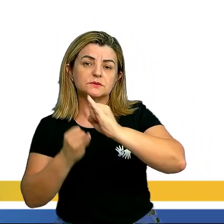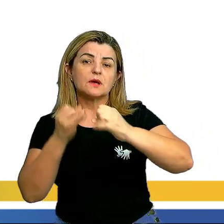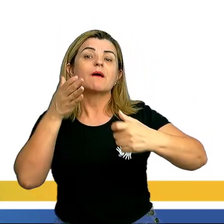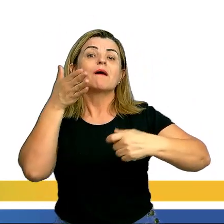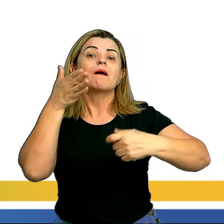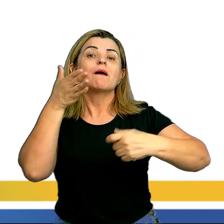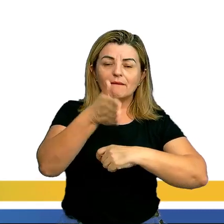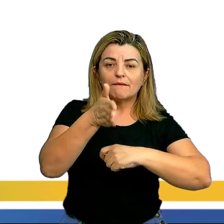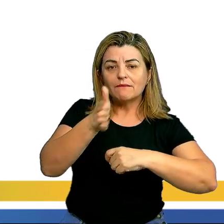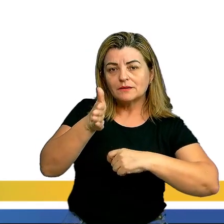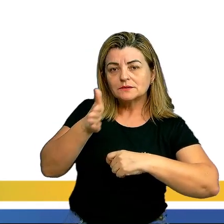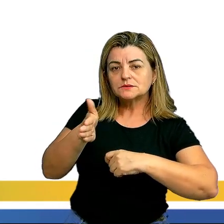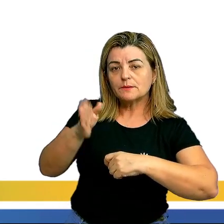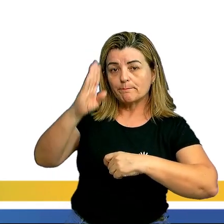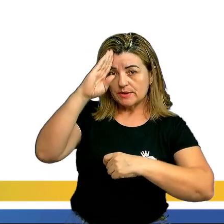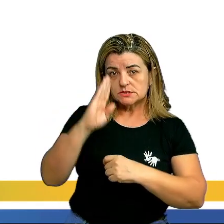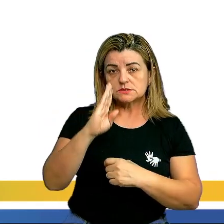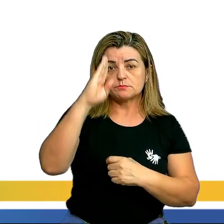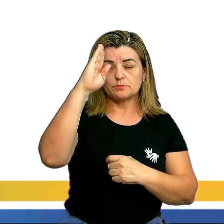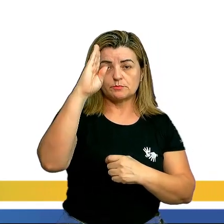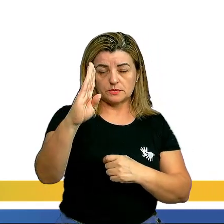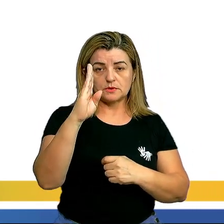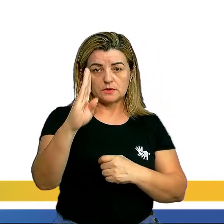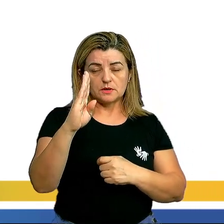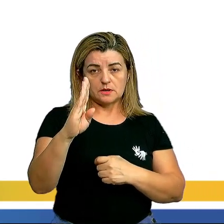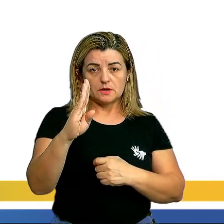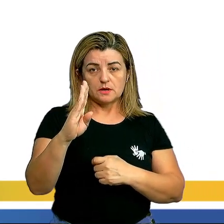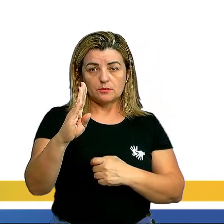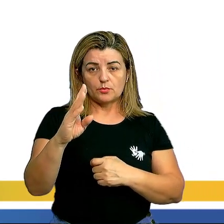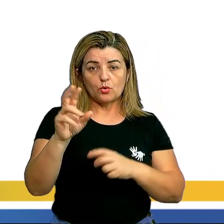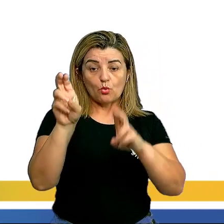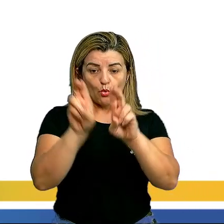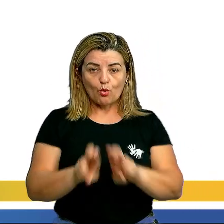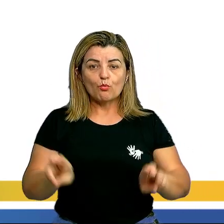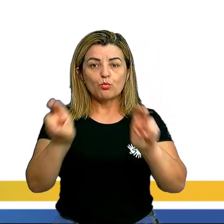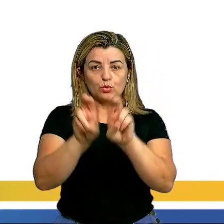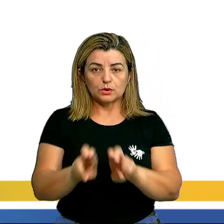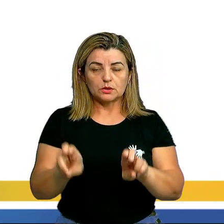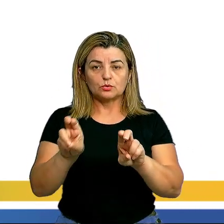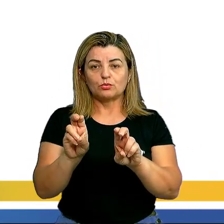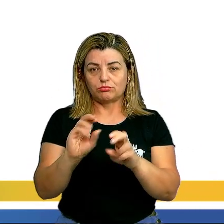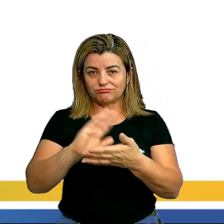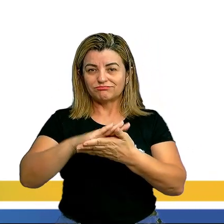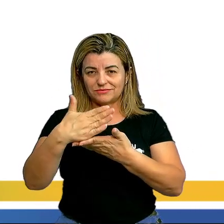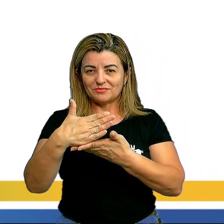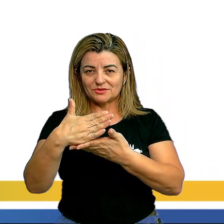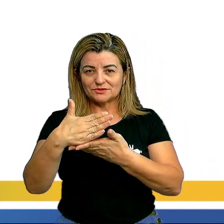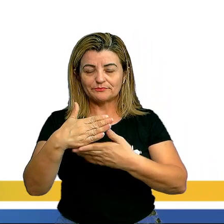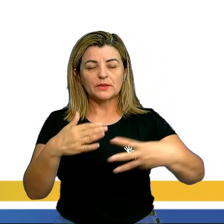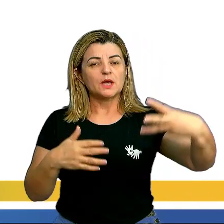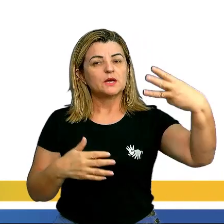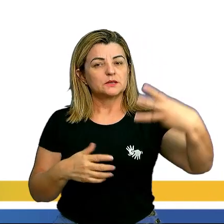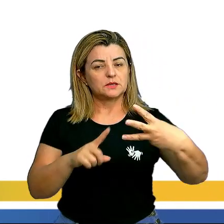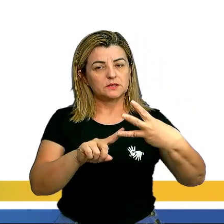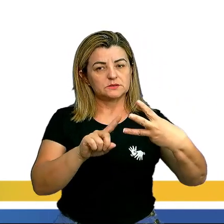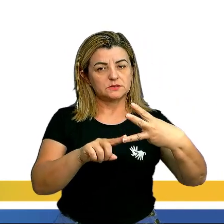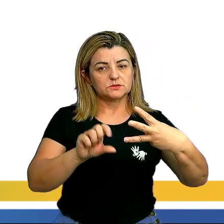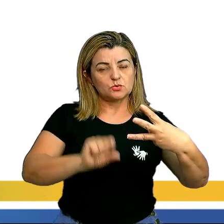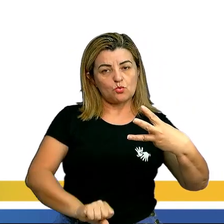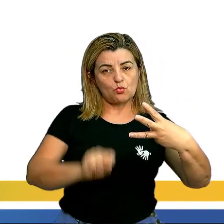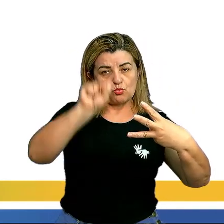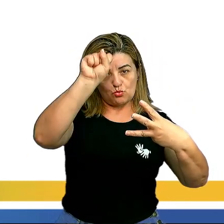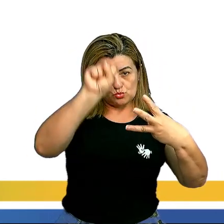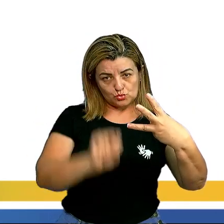acessada principalmente por microcomputador. 3. O sul